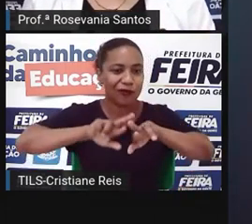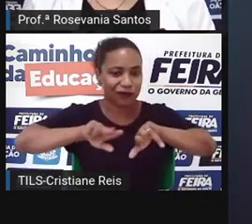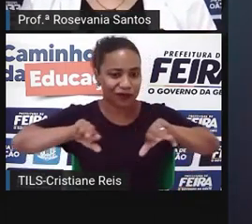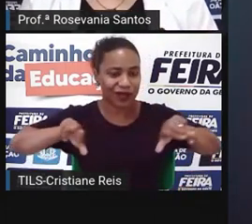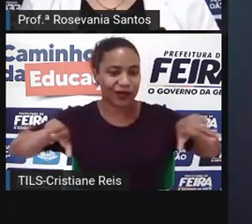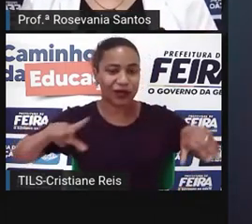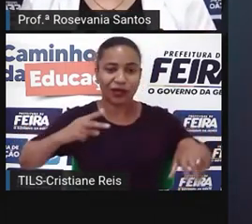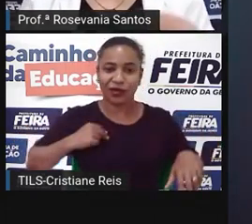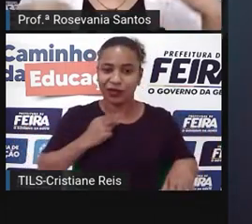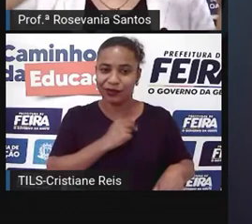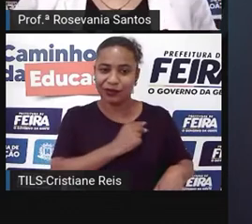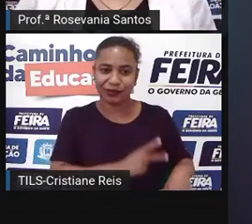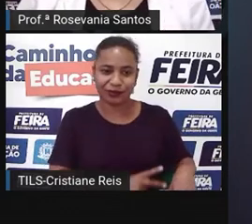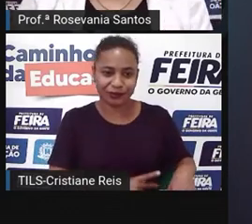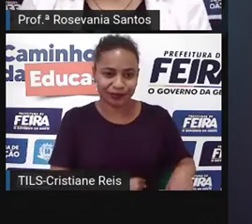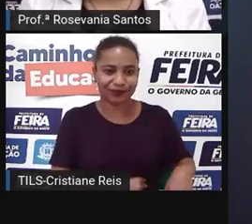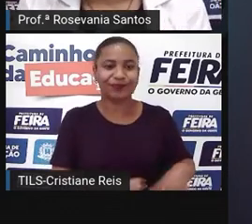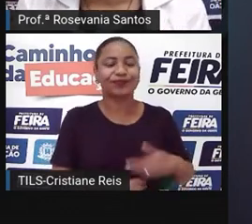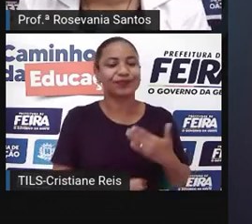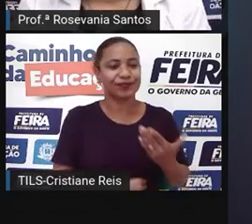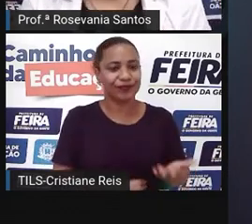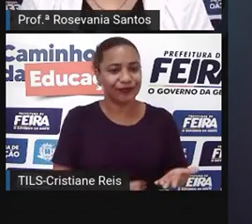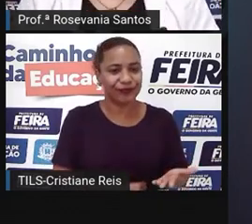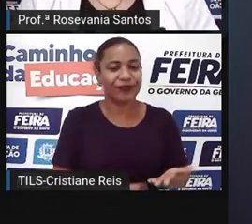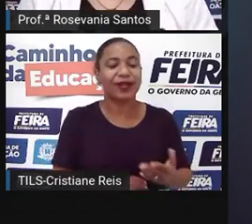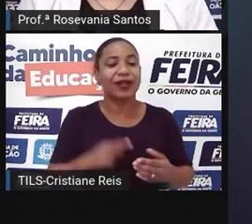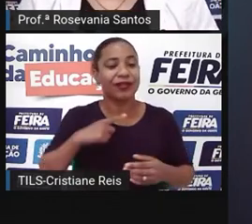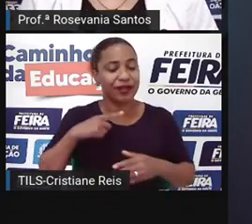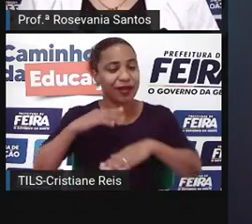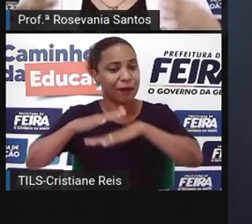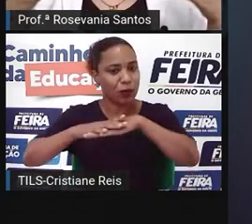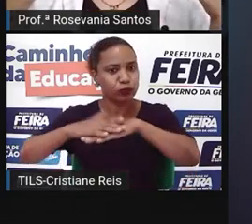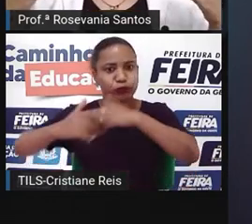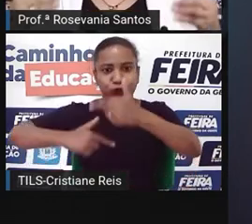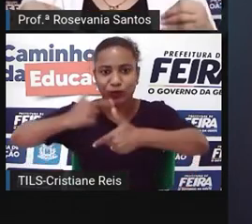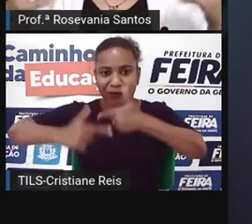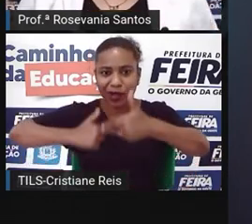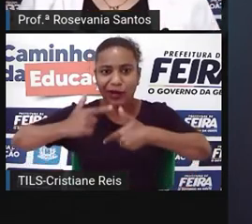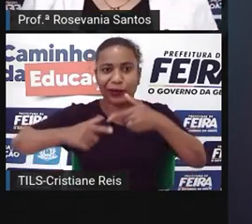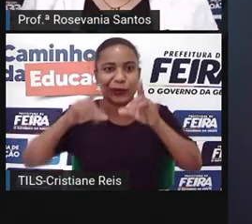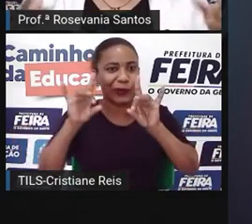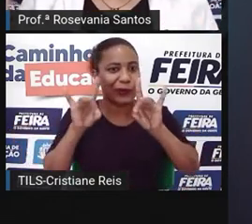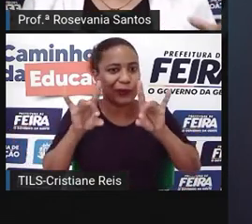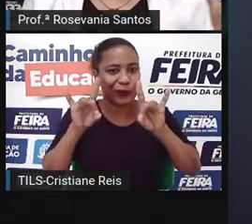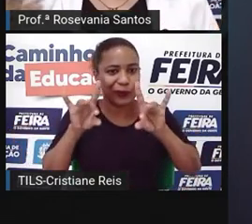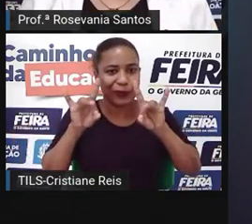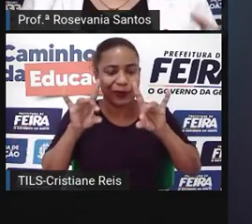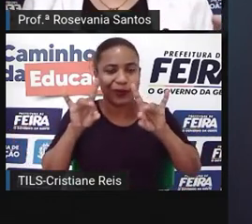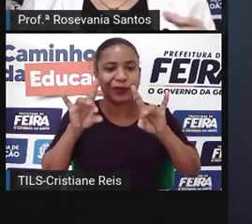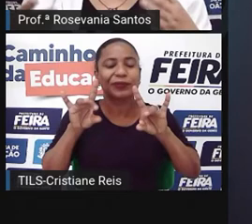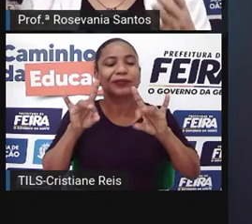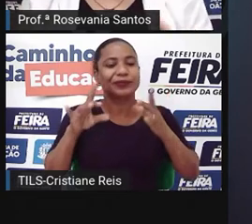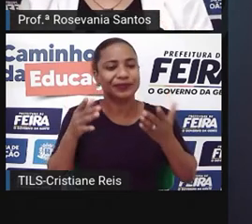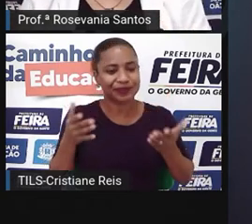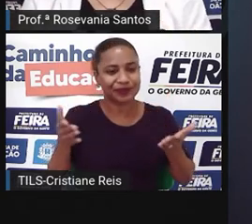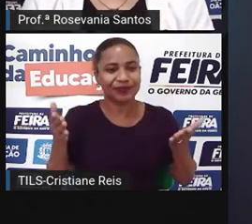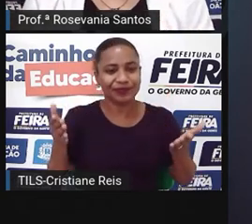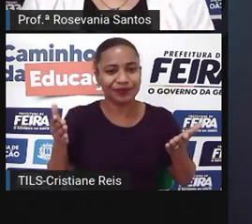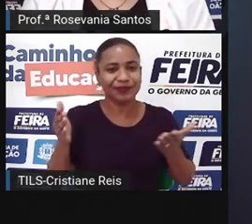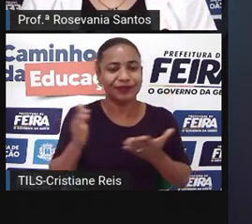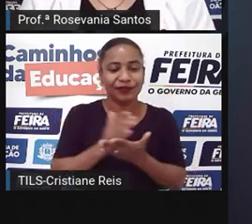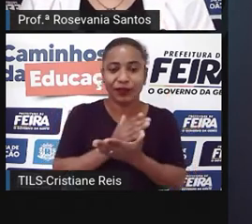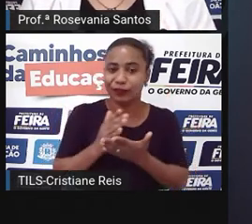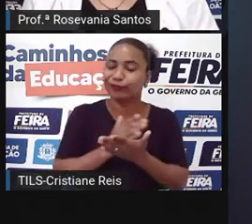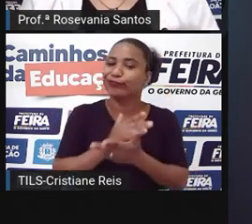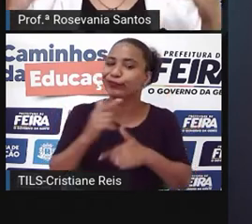China, que além de ter uma grande quantidade de mão de obra, chamando atenção, é claro, né? De que algumas são trabalho